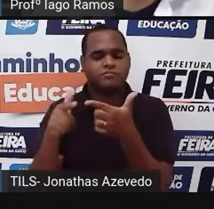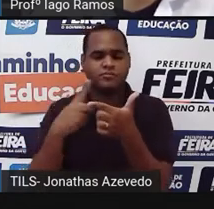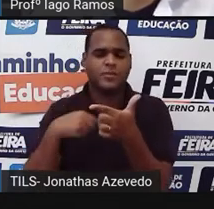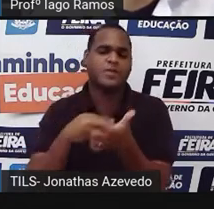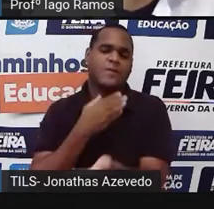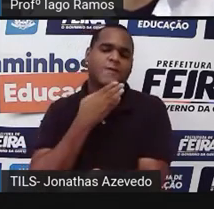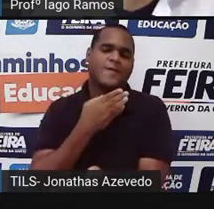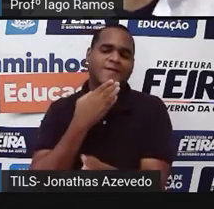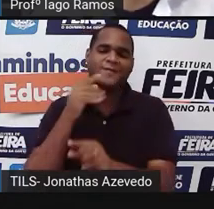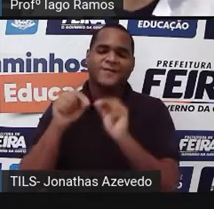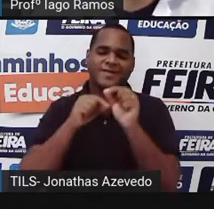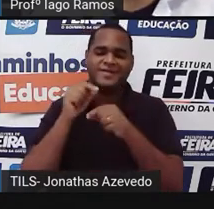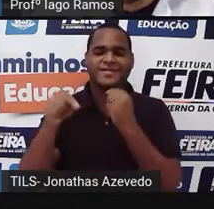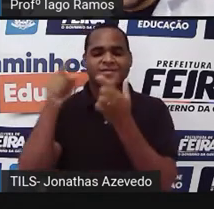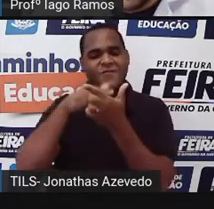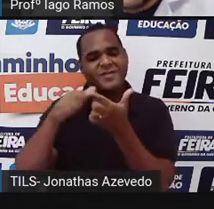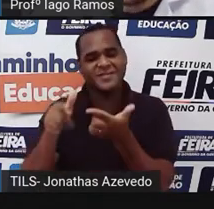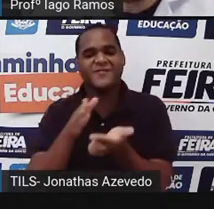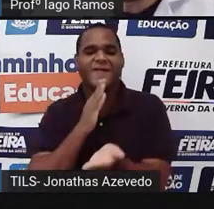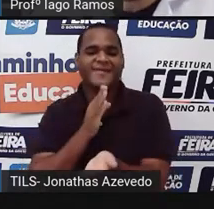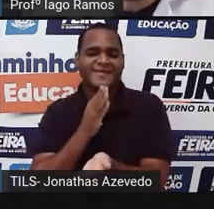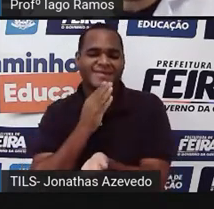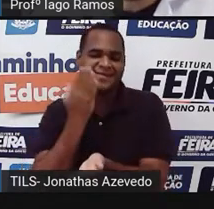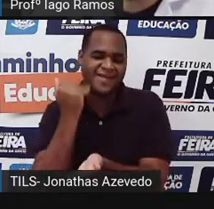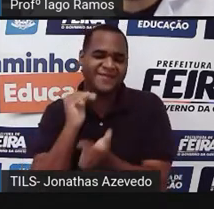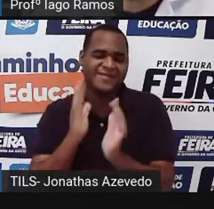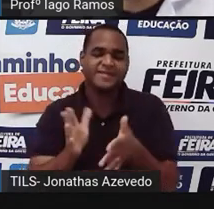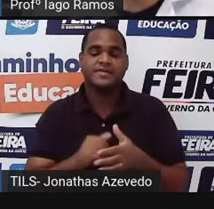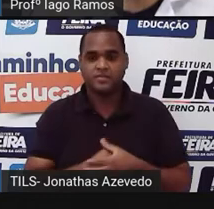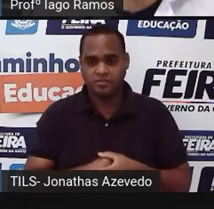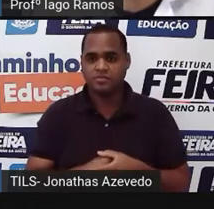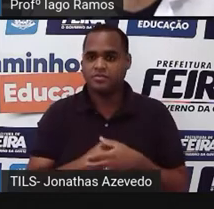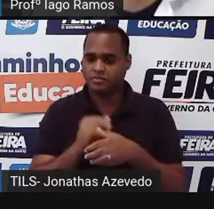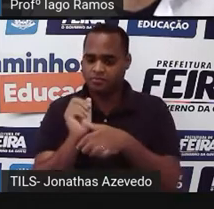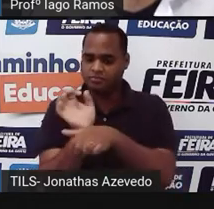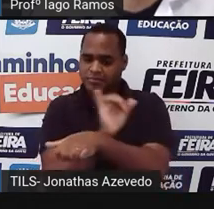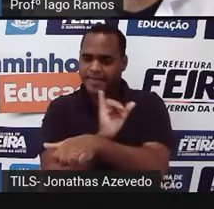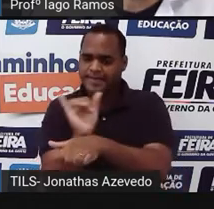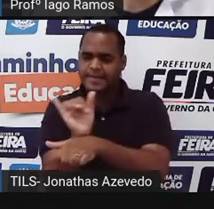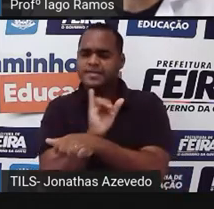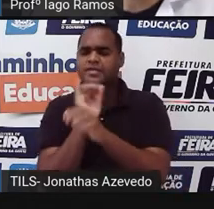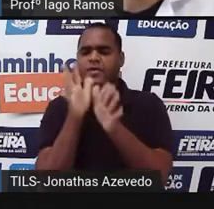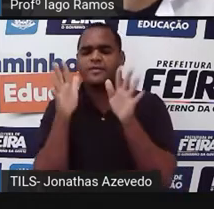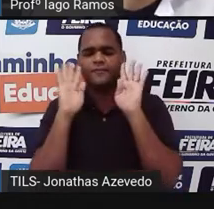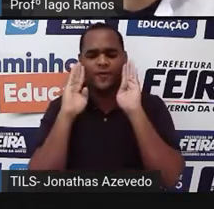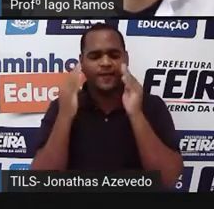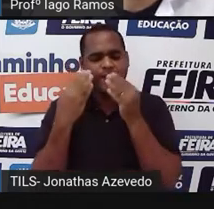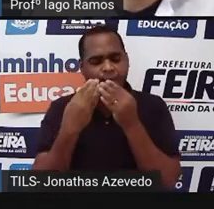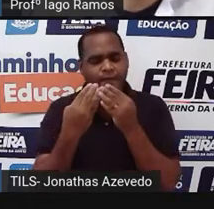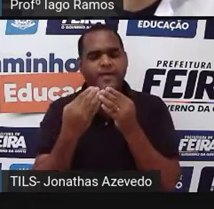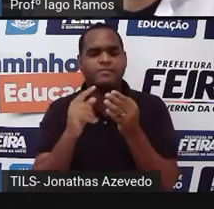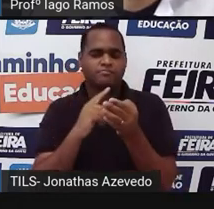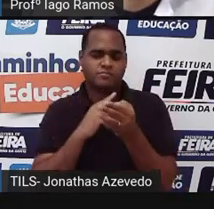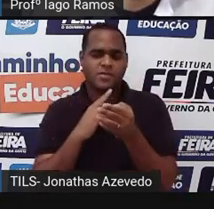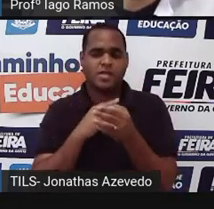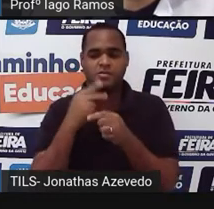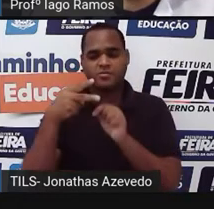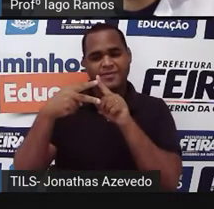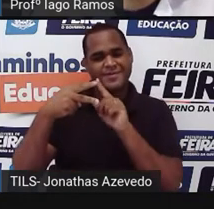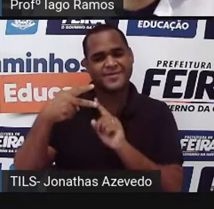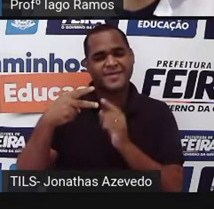conhece como a continha de dividir tá bom? então as estratégias que a gente vai focar agora é para essas duas